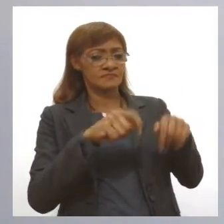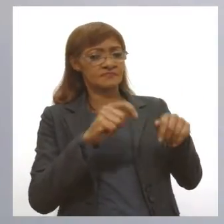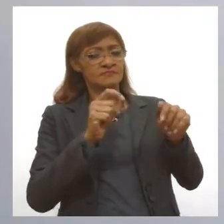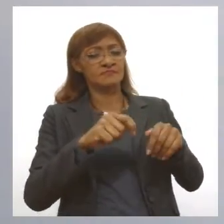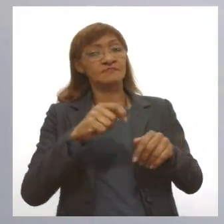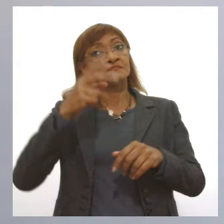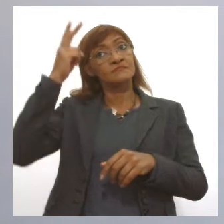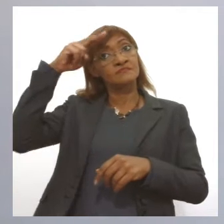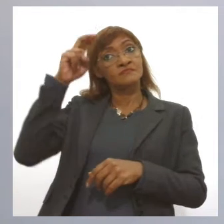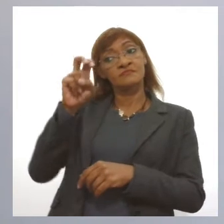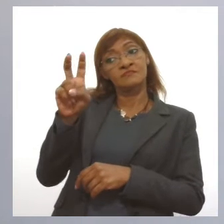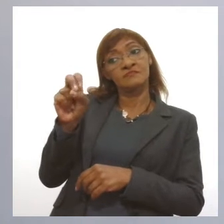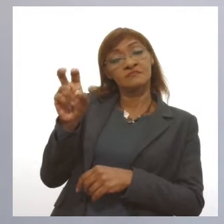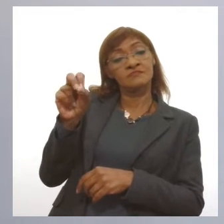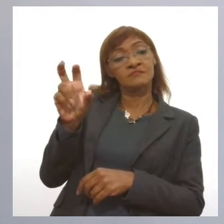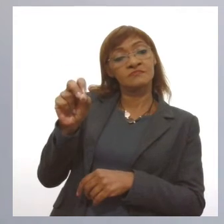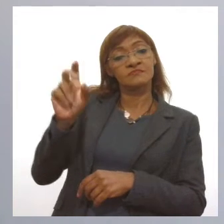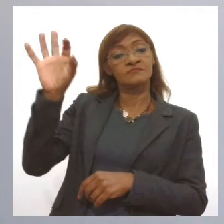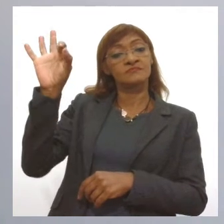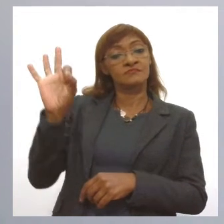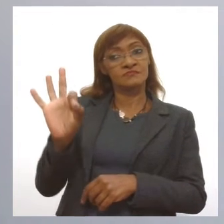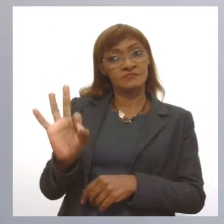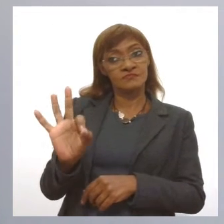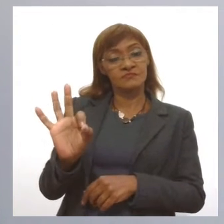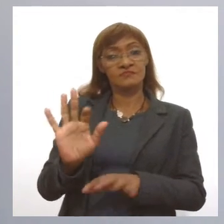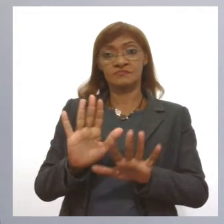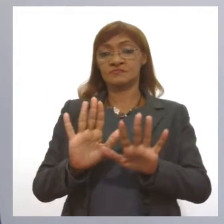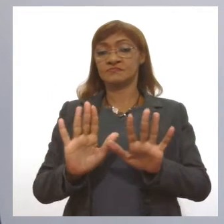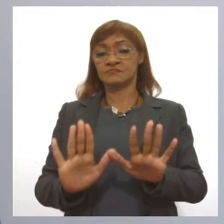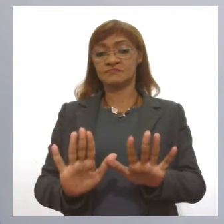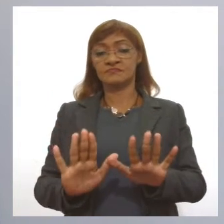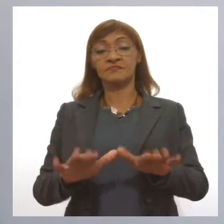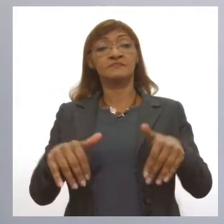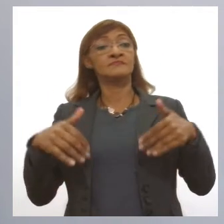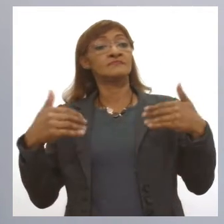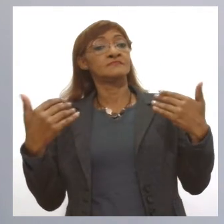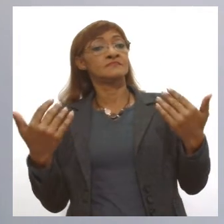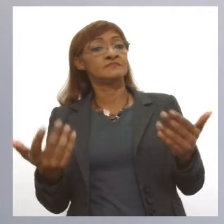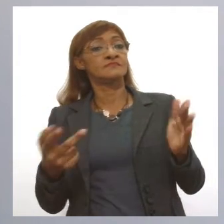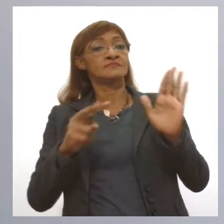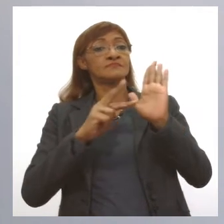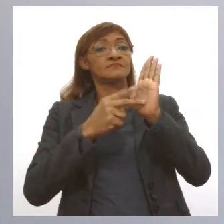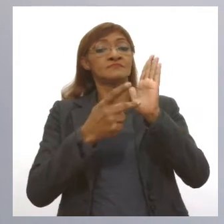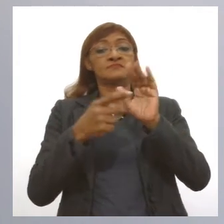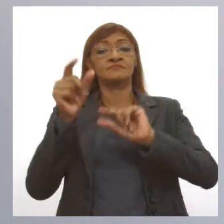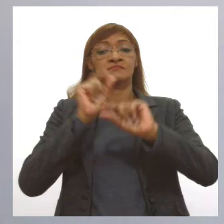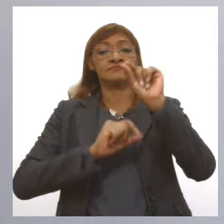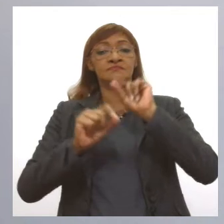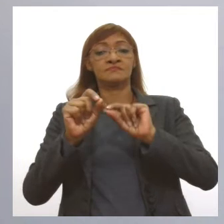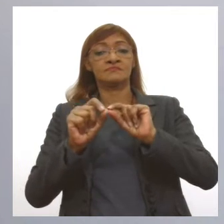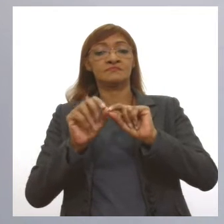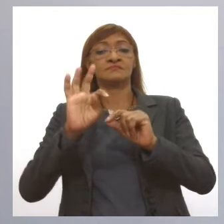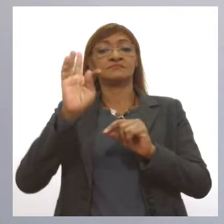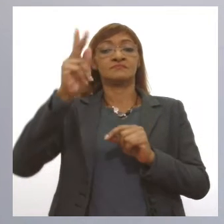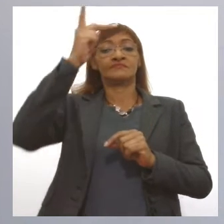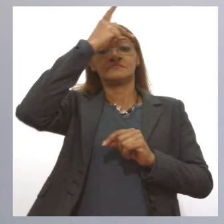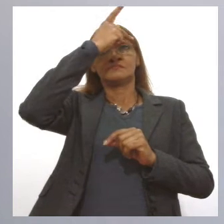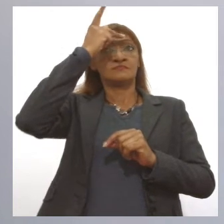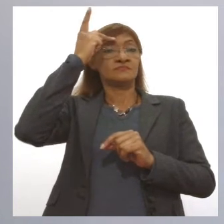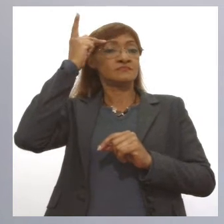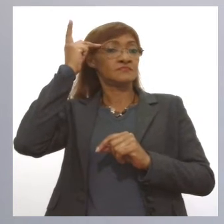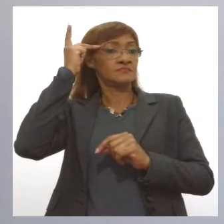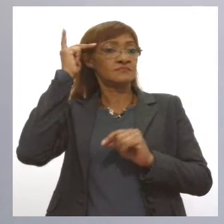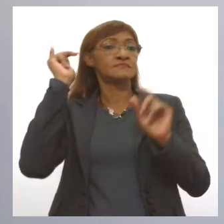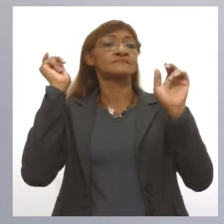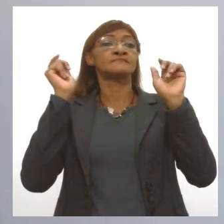50%, 50,2%. Então, significa que as pessoas podem adquirir o vírus,